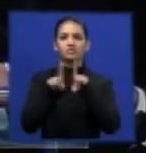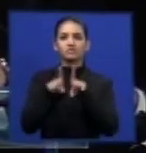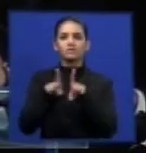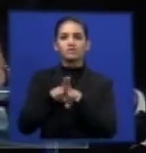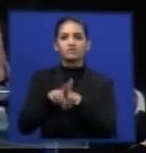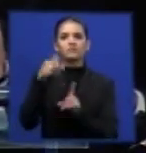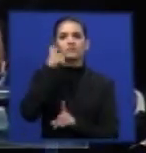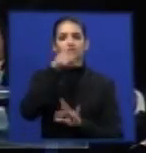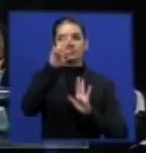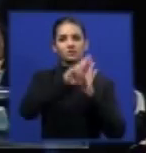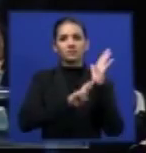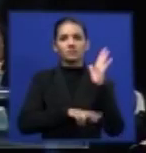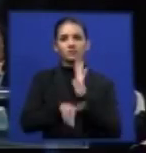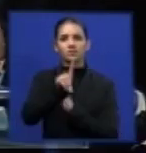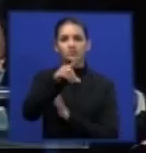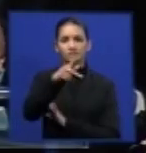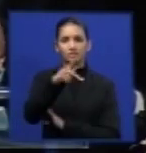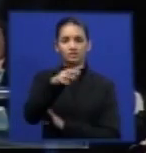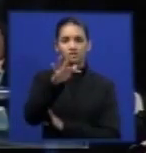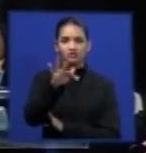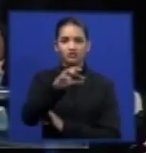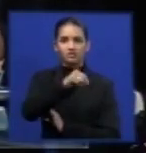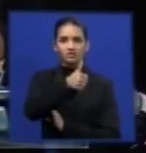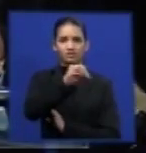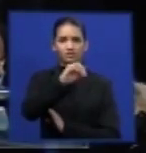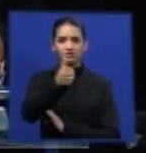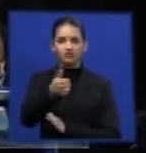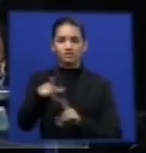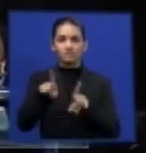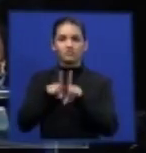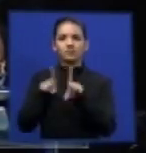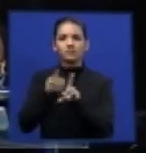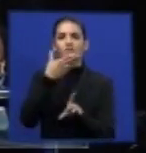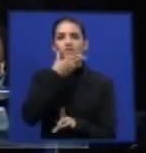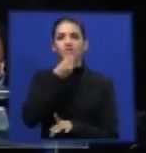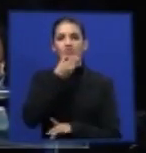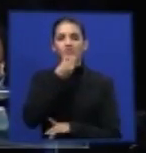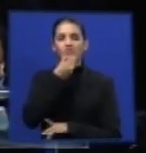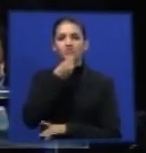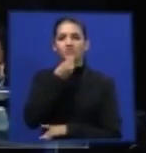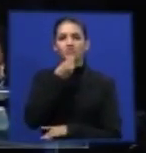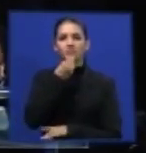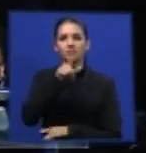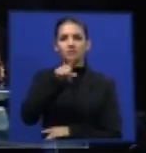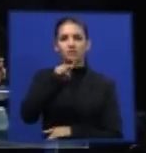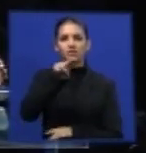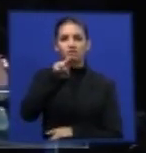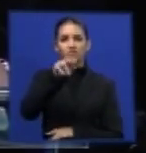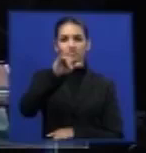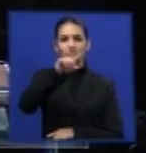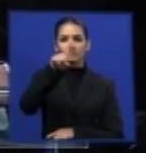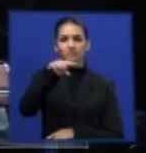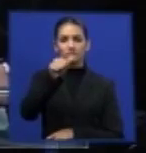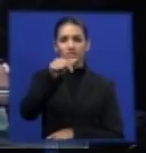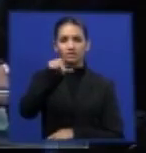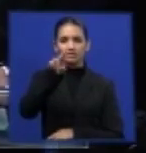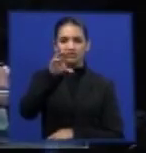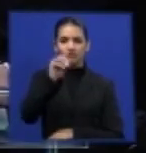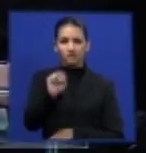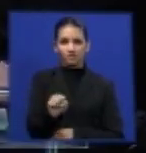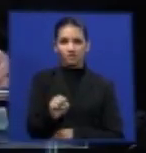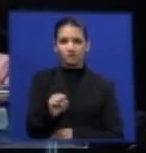excelentíssimo ministro Ricardo Lewandowski senhor procurador da república